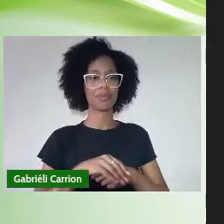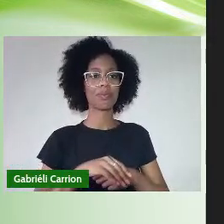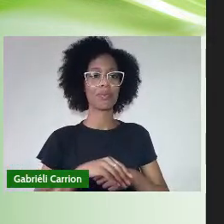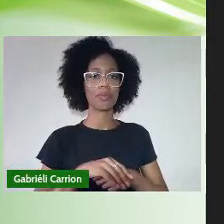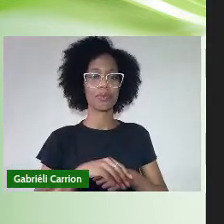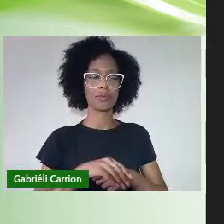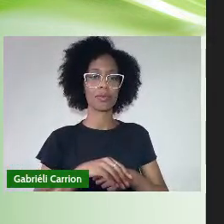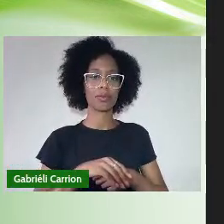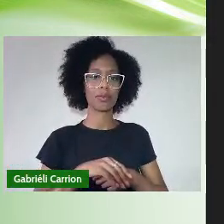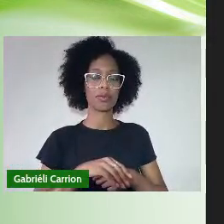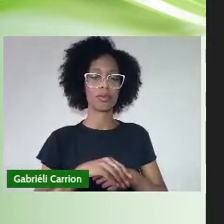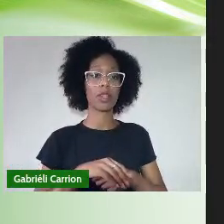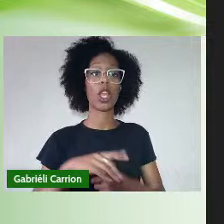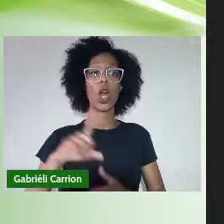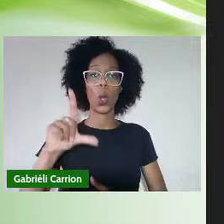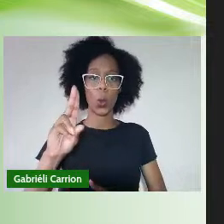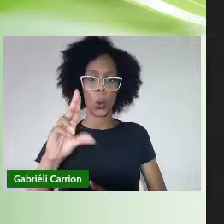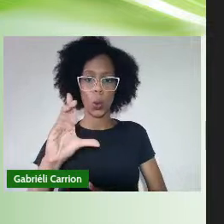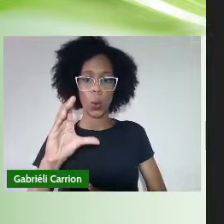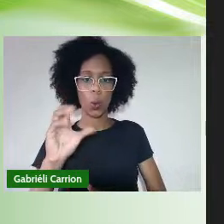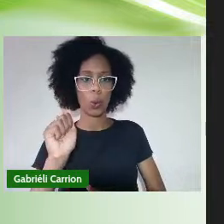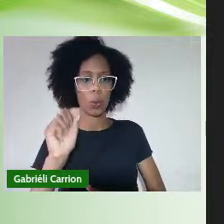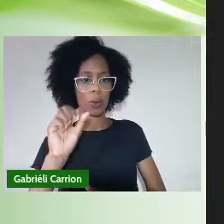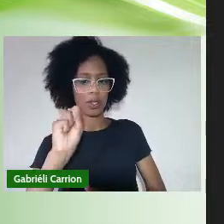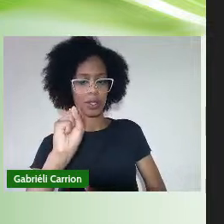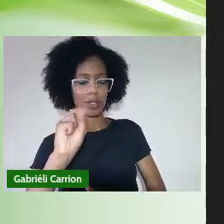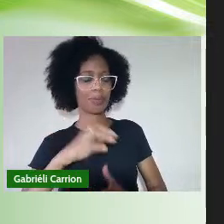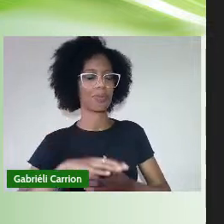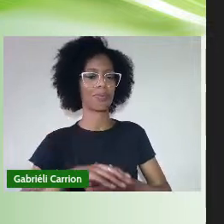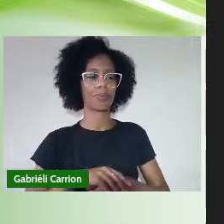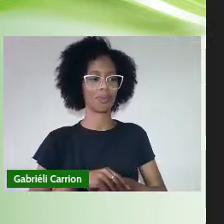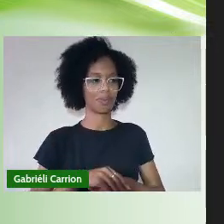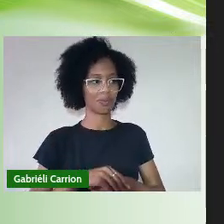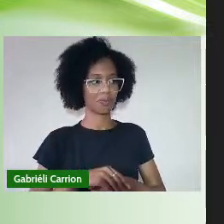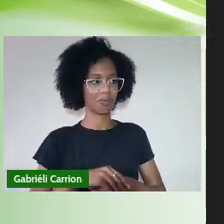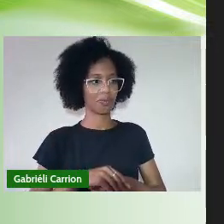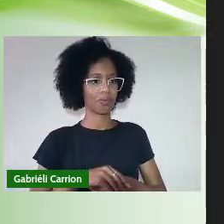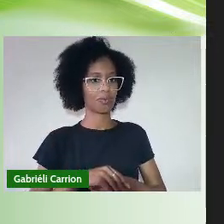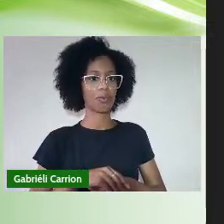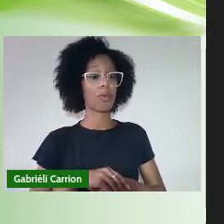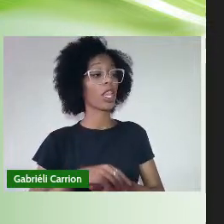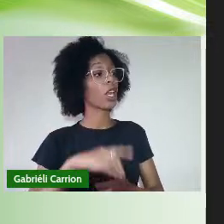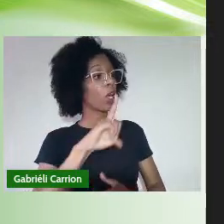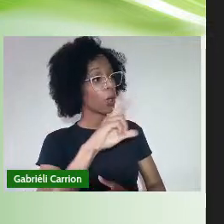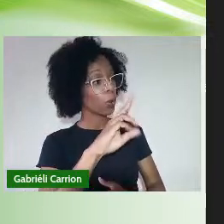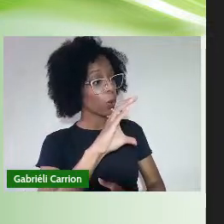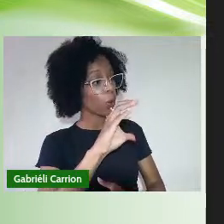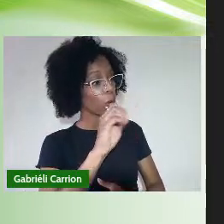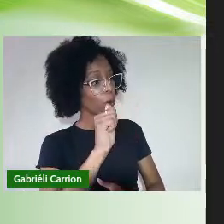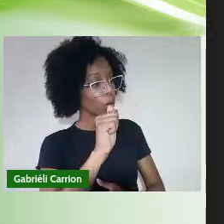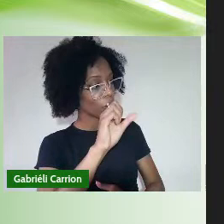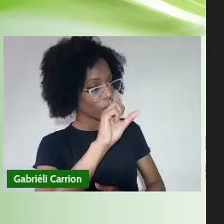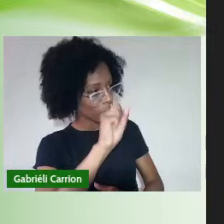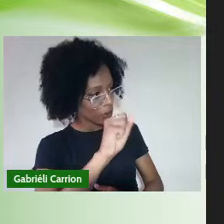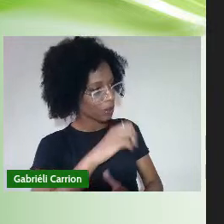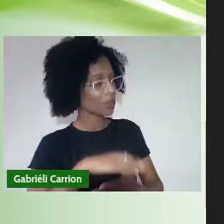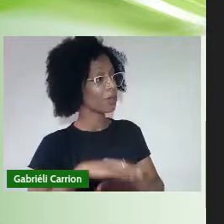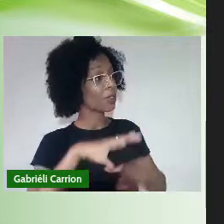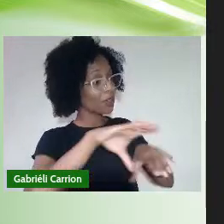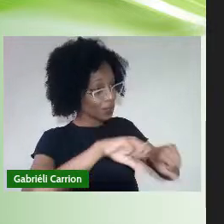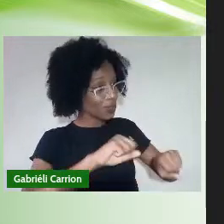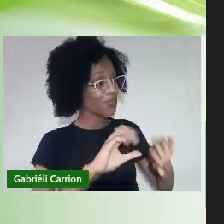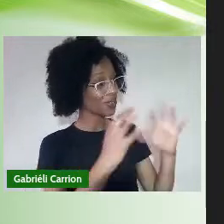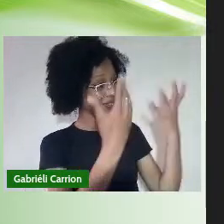Lucas Falcone Brizola do Amaral Lucas Falcone Brizola do Amaral Confira o tio Grau